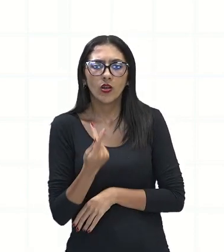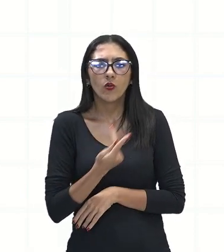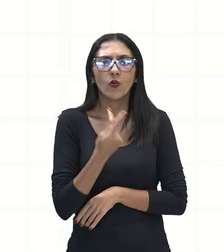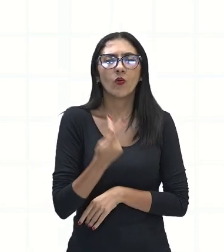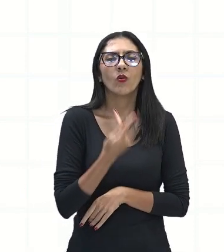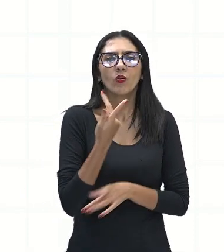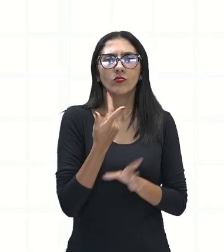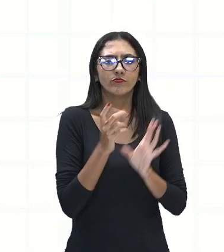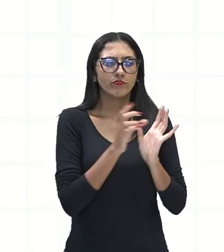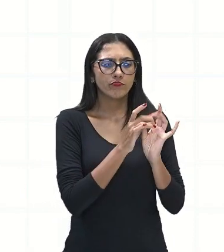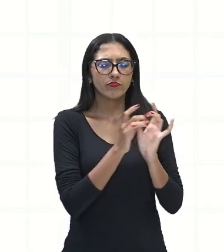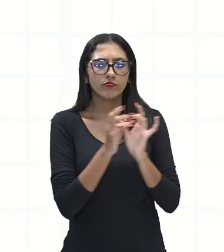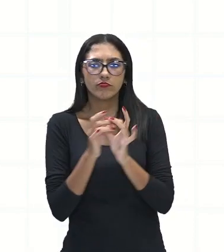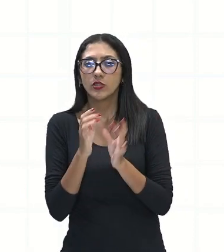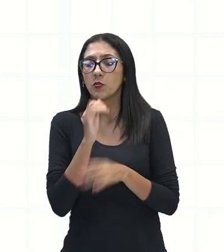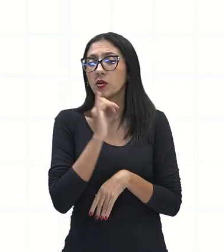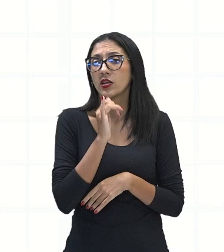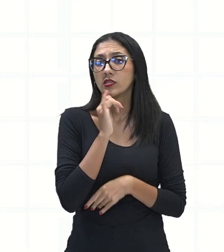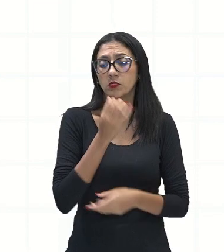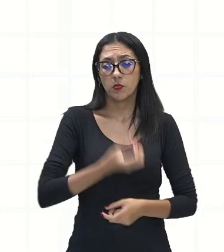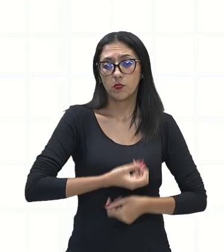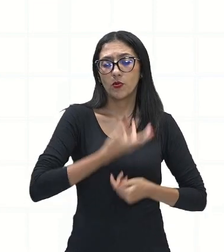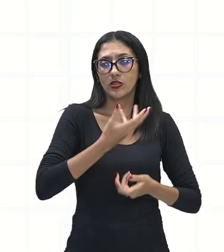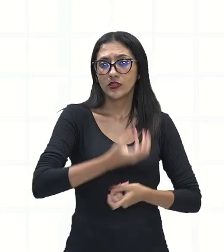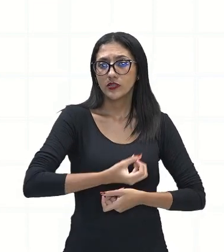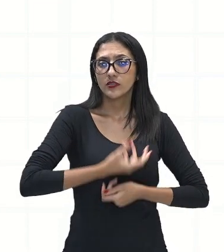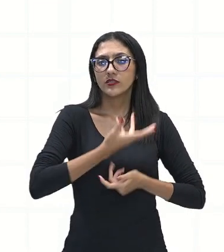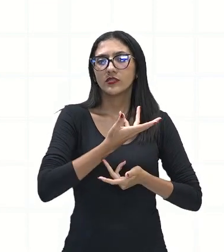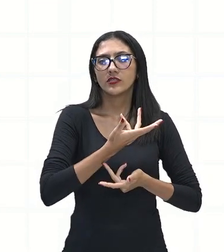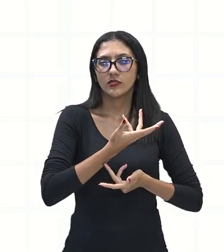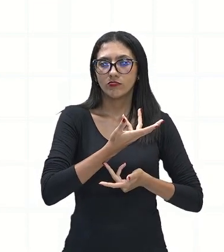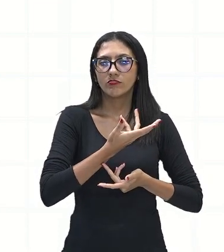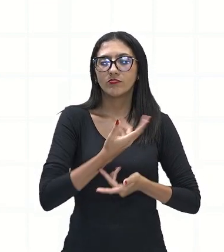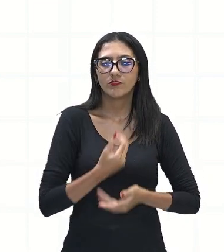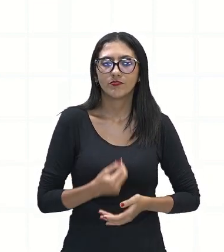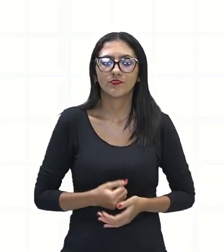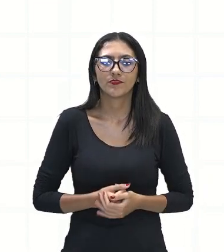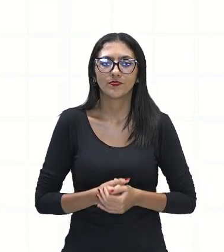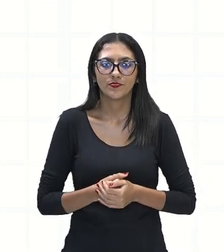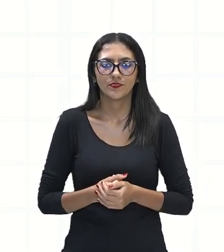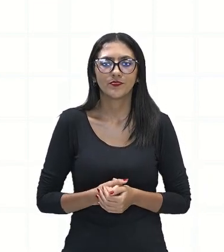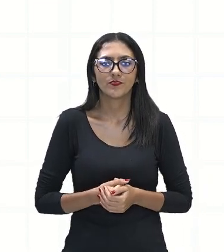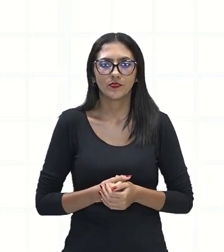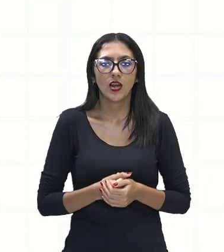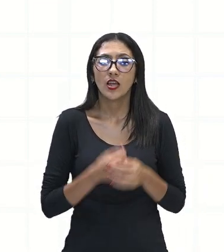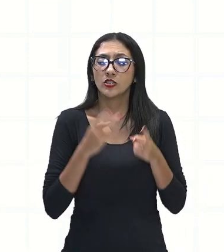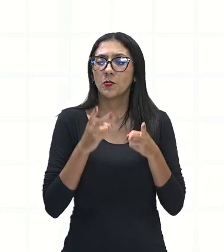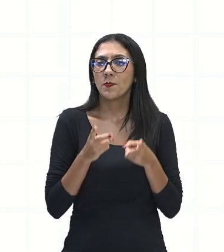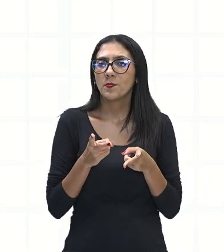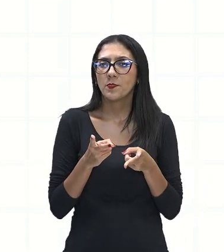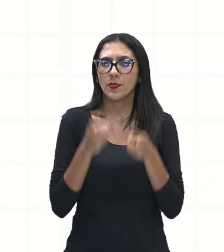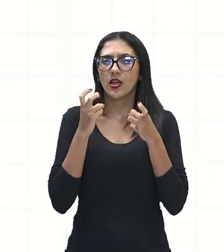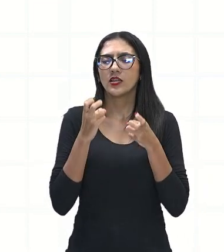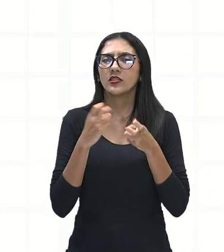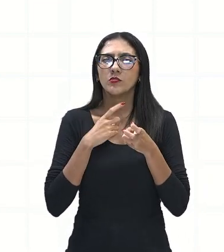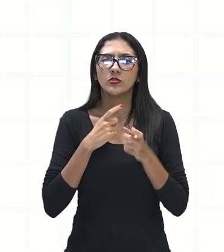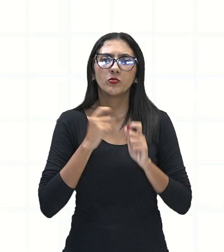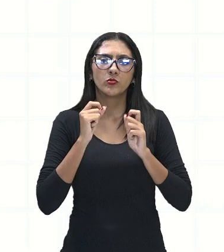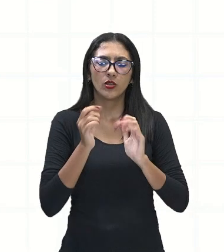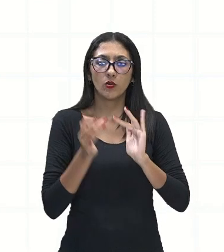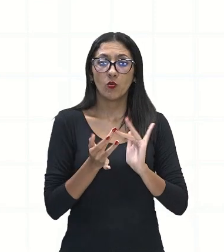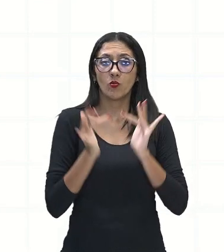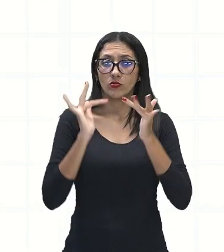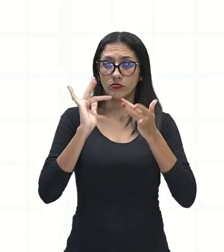Quando se trata de poesia, por exemplo, né? E aí, a gente vai perceber, né? No contexto dessas